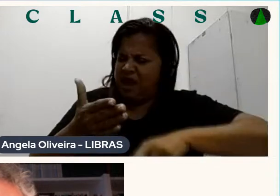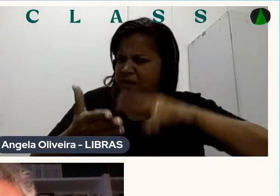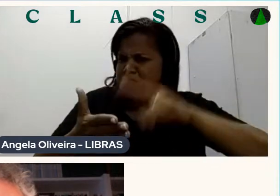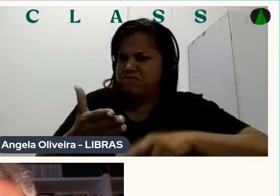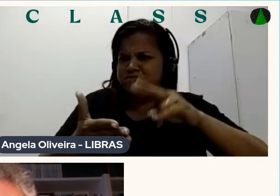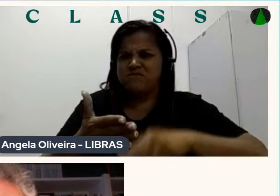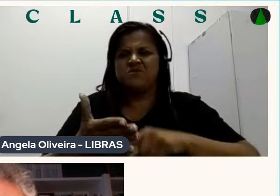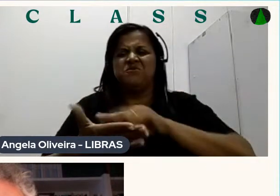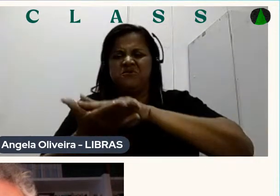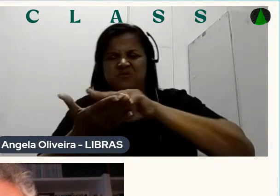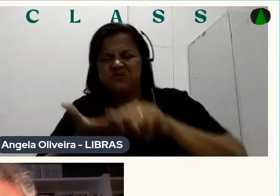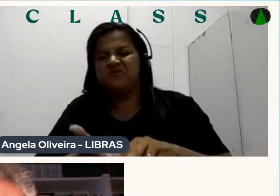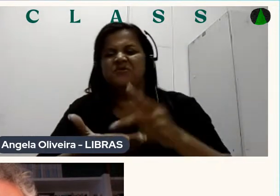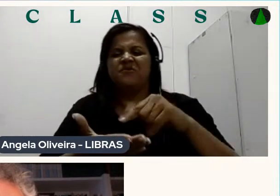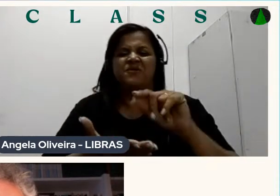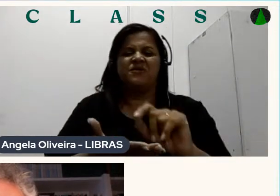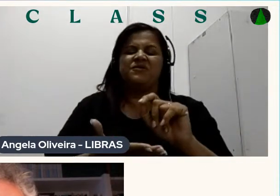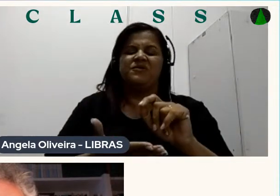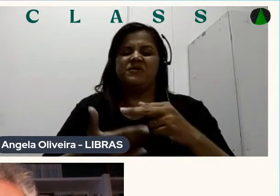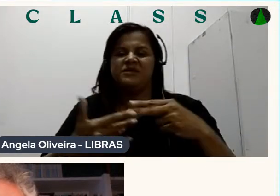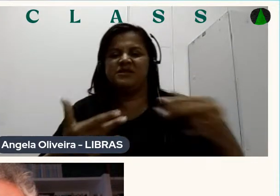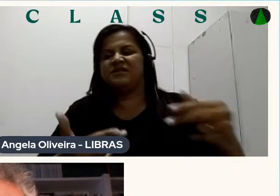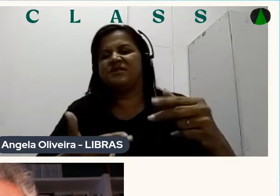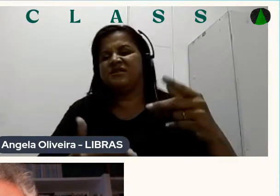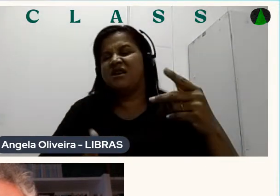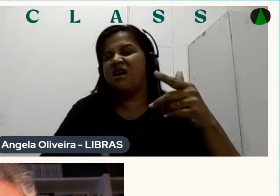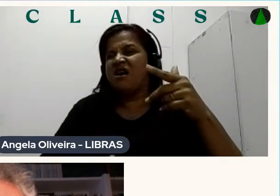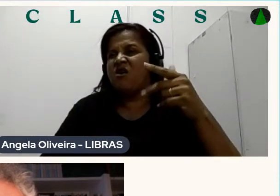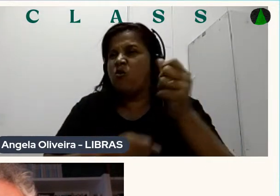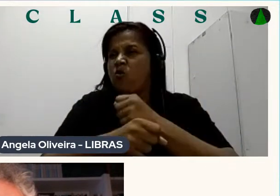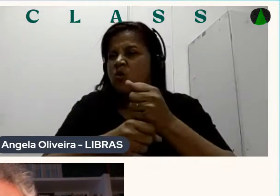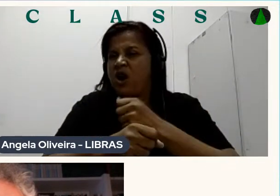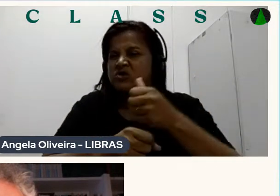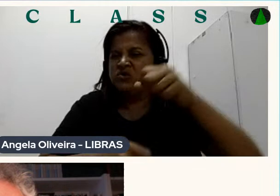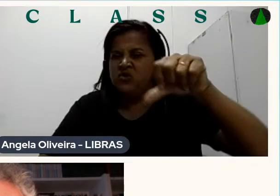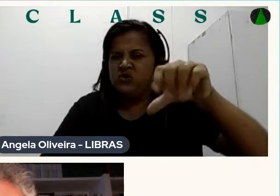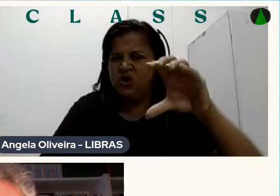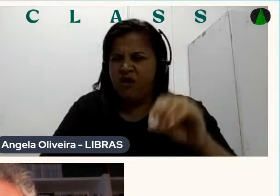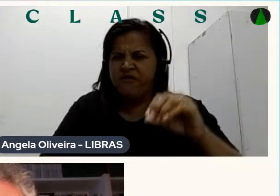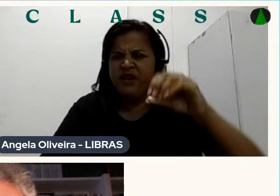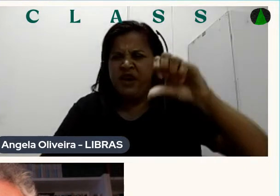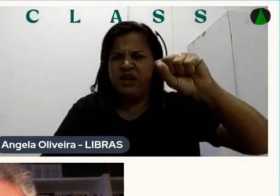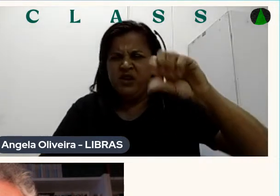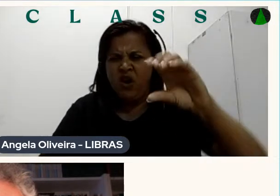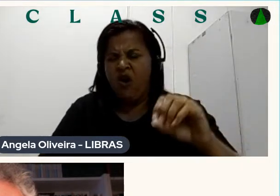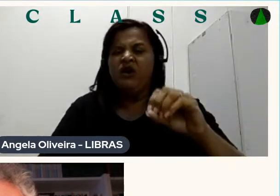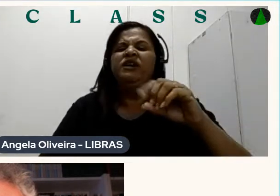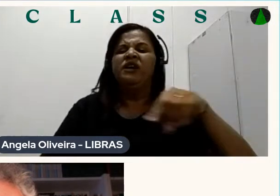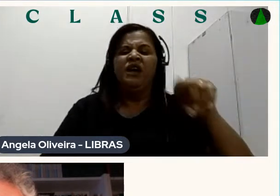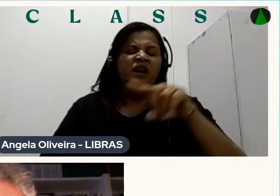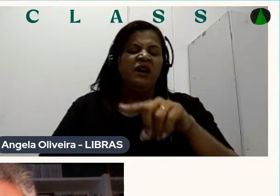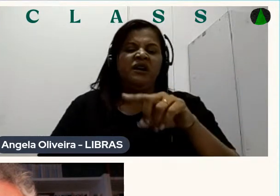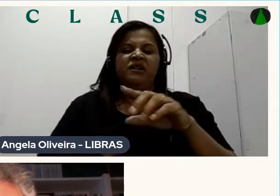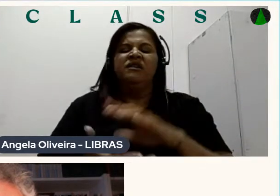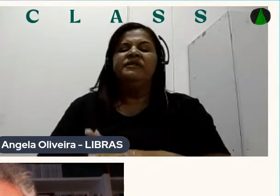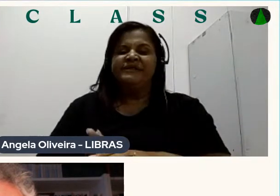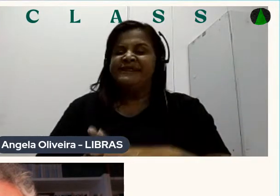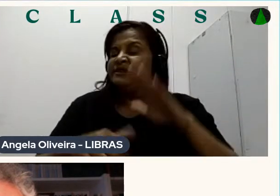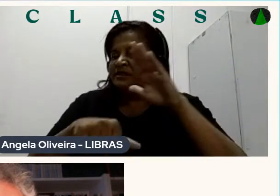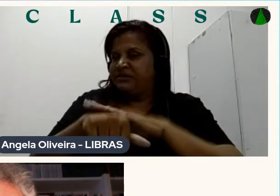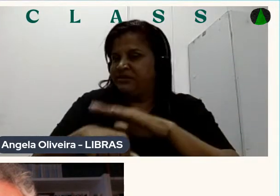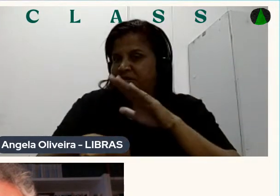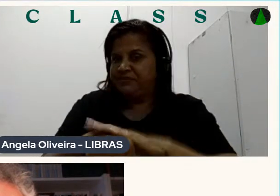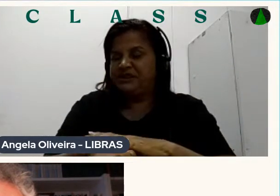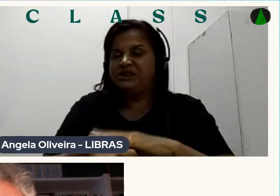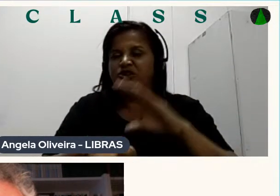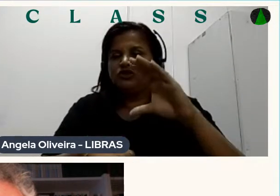Sei lá Década de 90 Final dos 80 Assim A chiclete com banana Era uma Era um momento Que a chiclete com banana Era uma